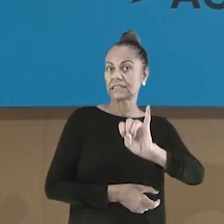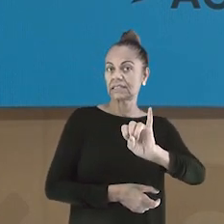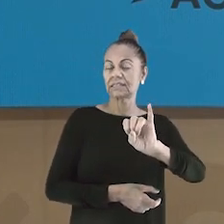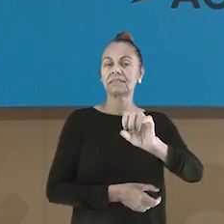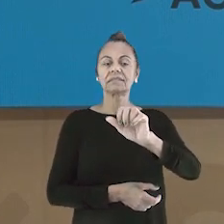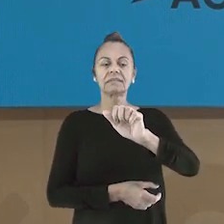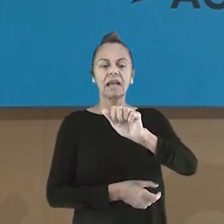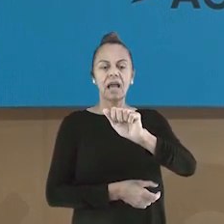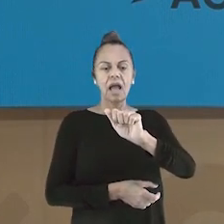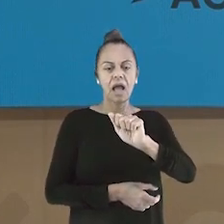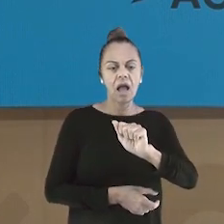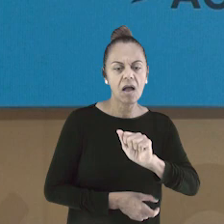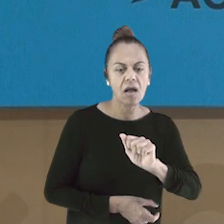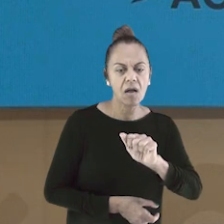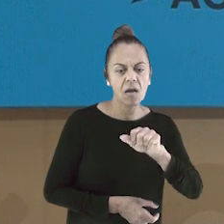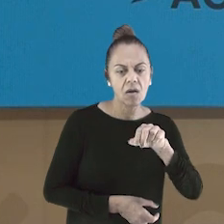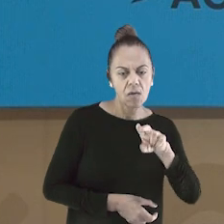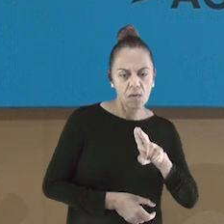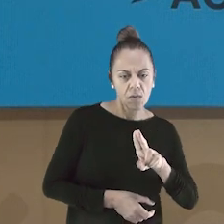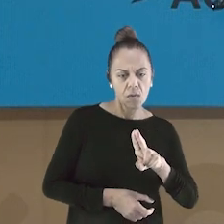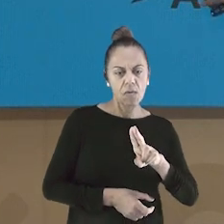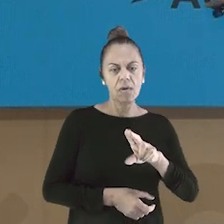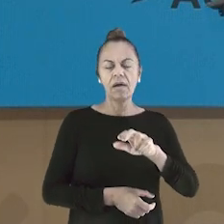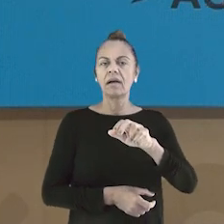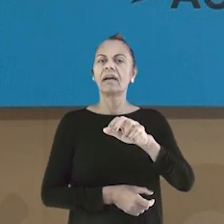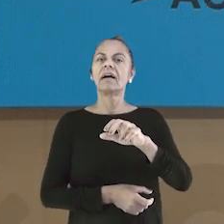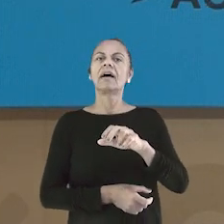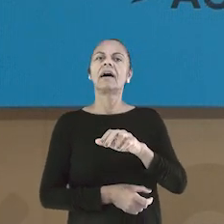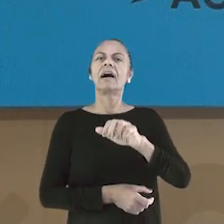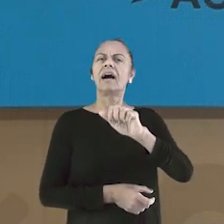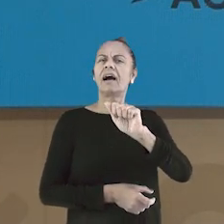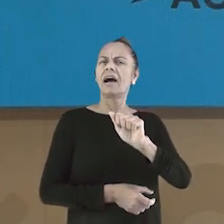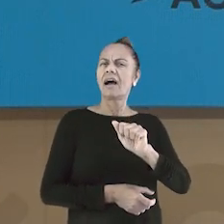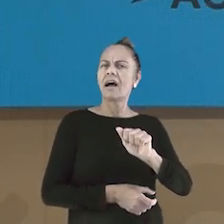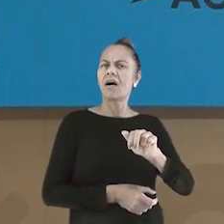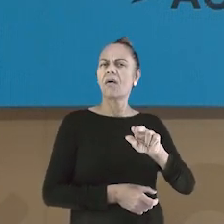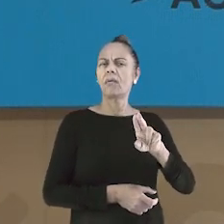A, I, A, U e A, U.